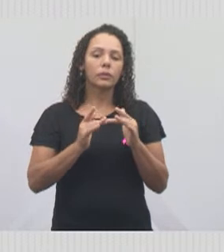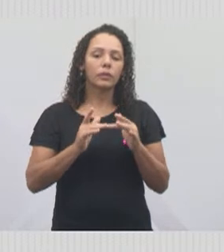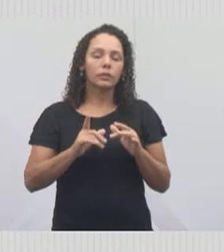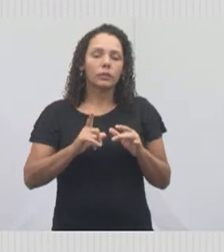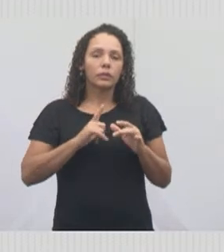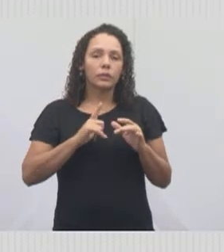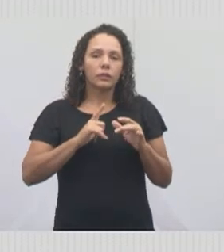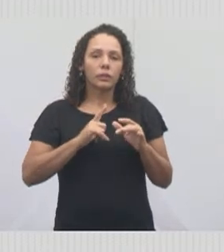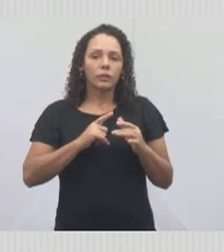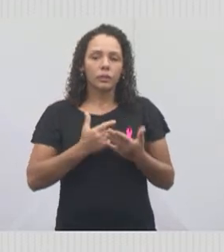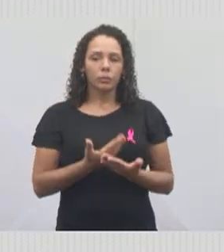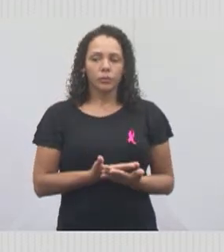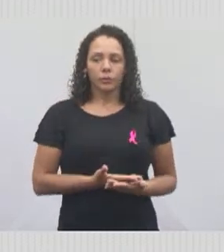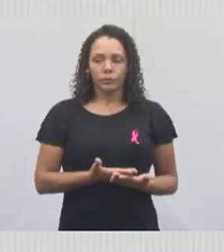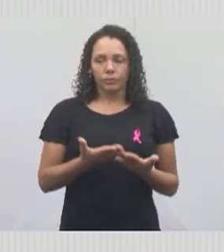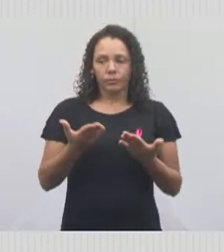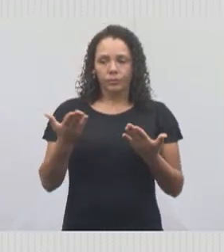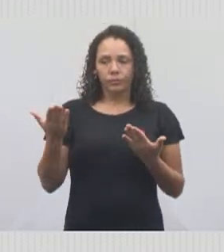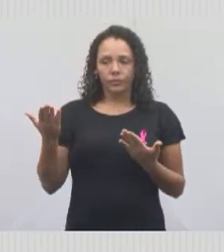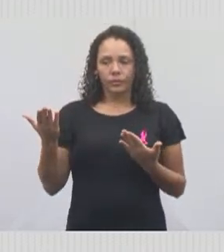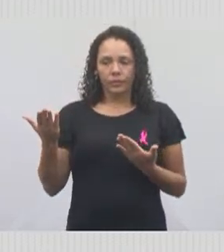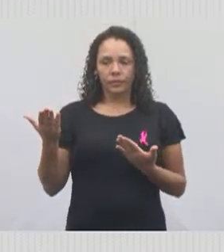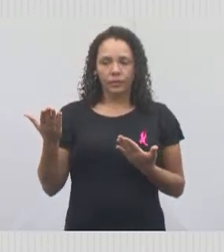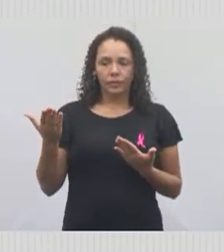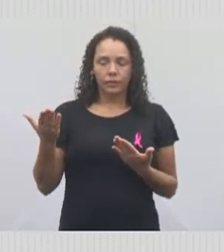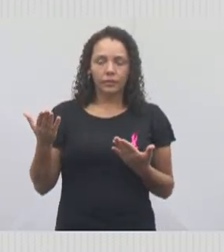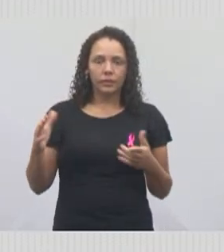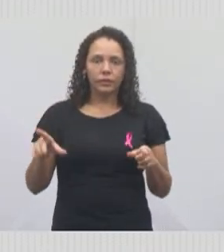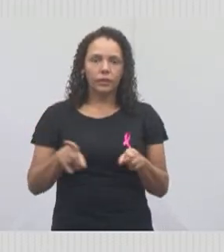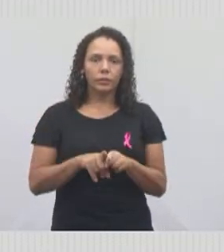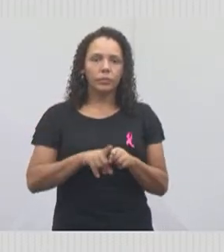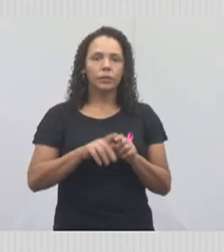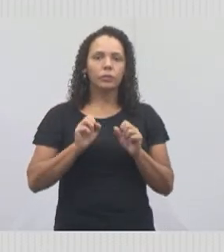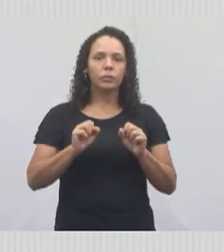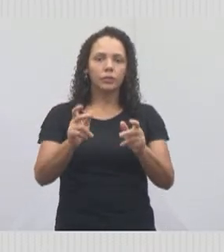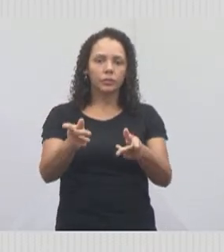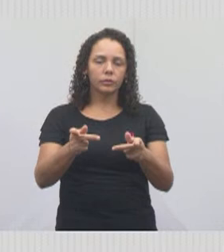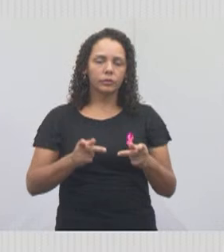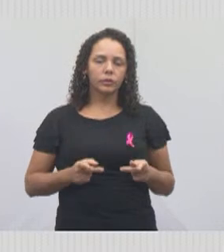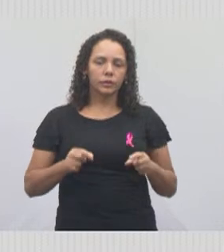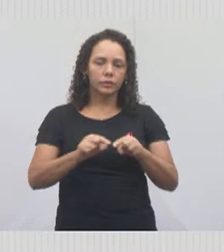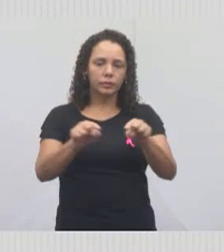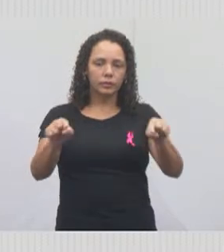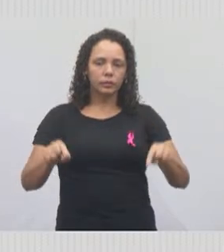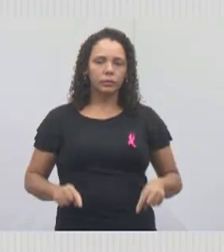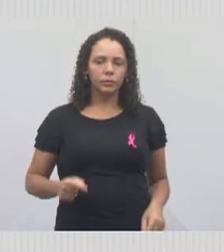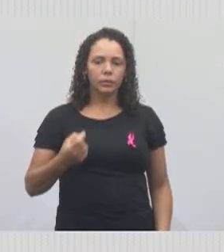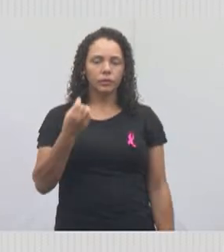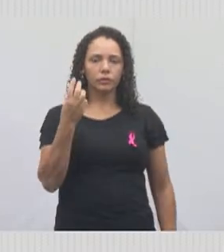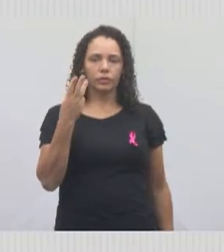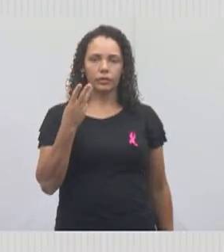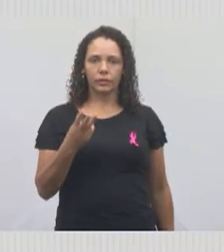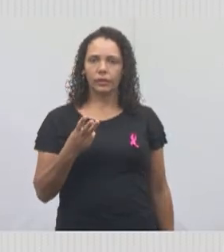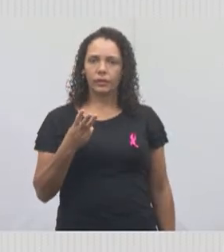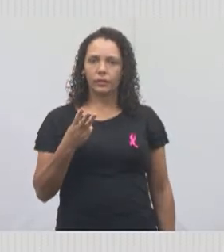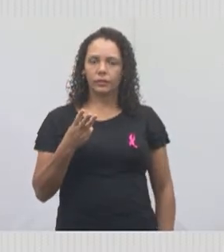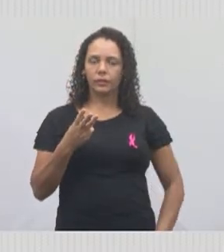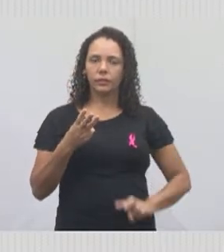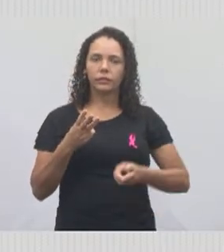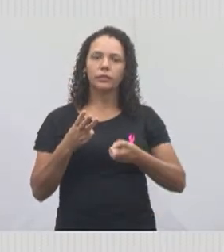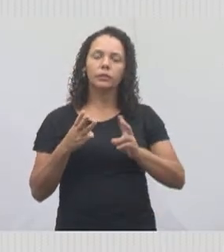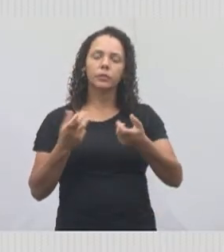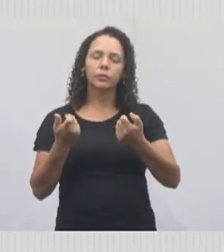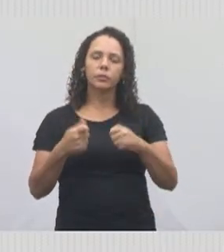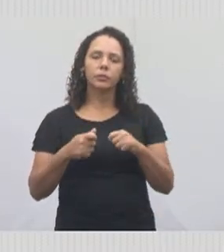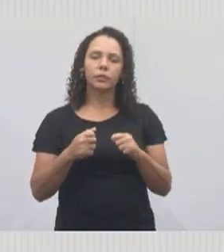nós temos aí esses contatos e também vocês podem nos visitar no gabinete 3 toda vez que vocês sentirem uma